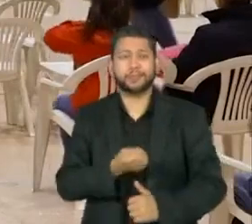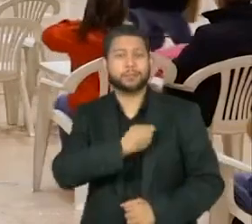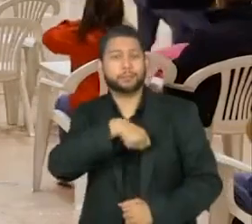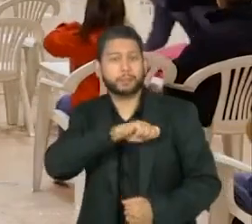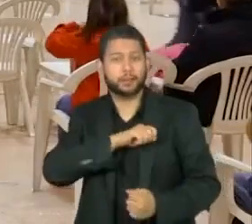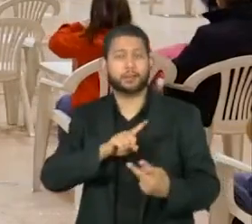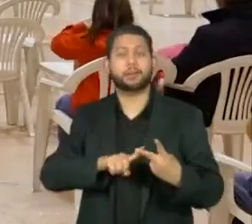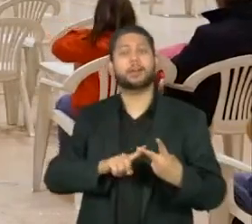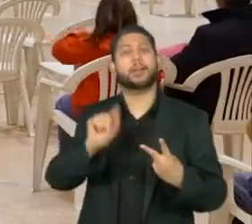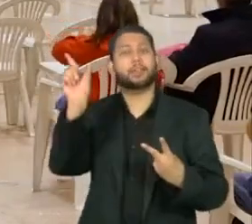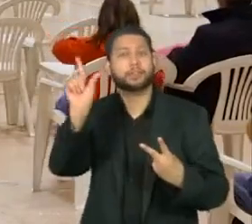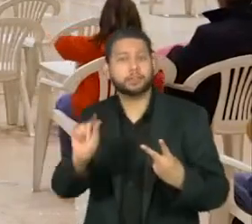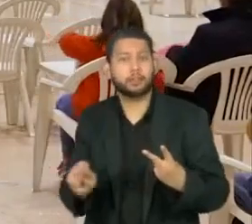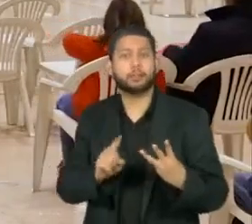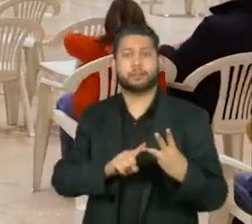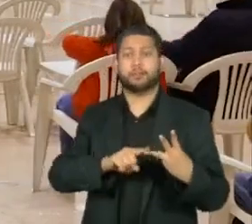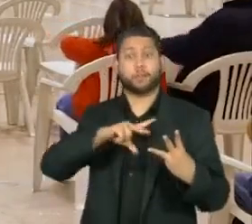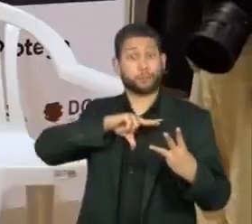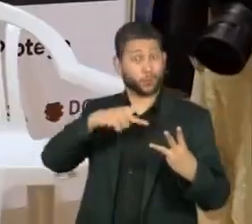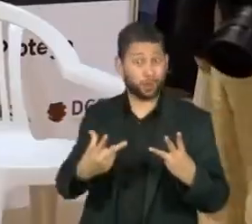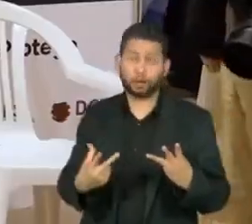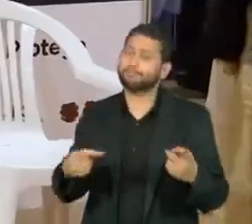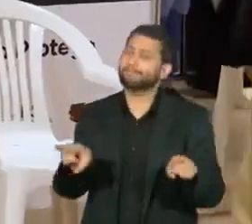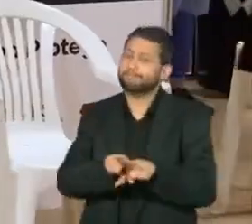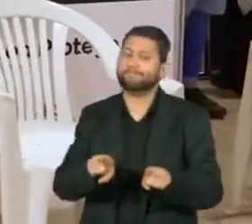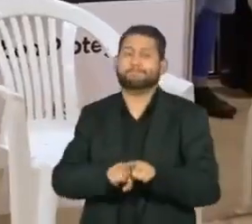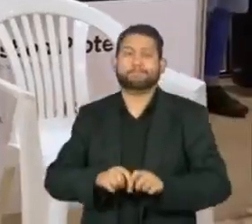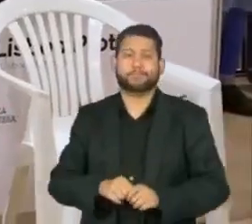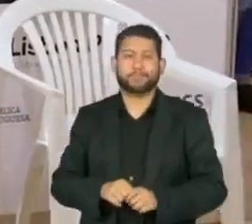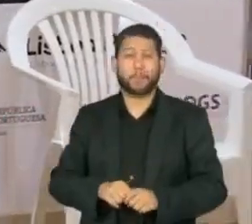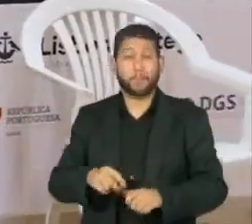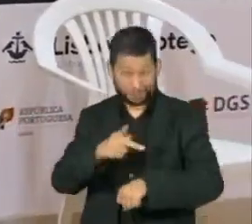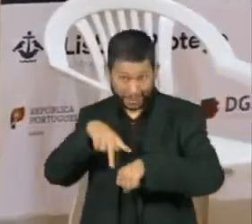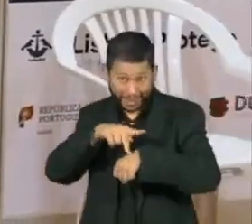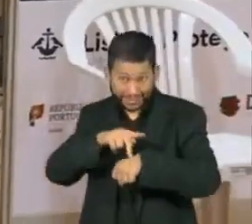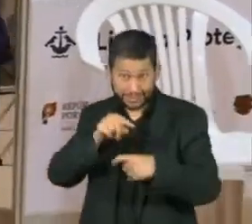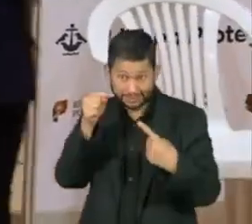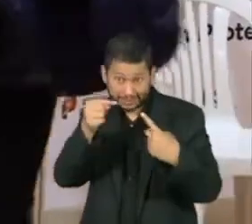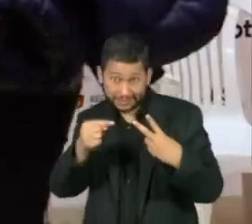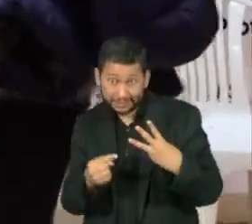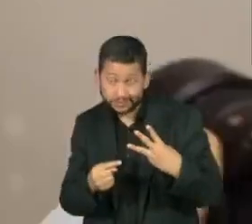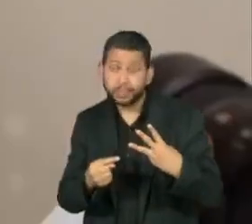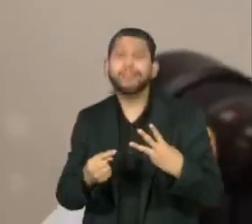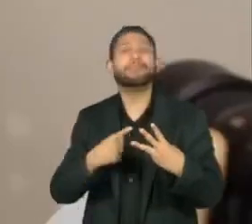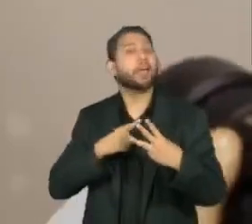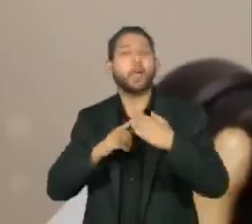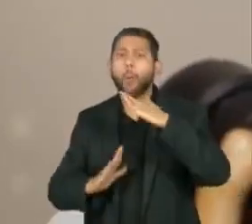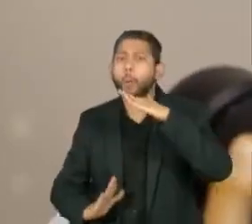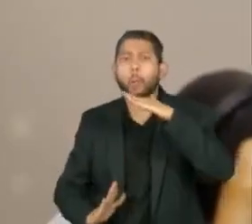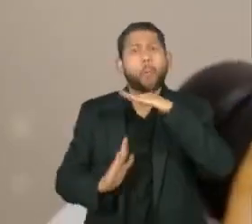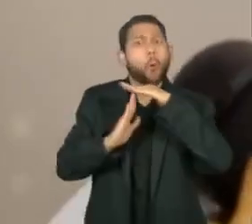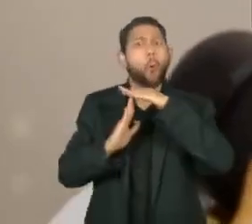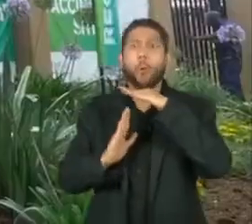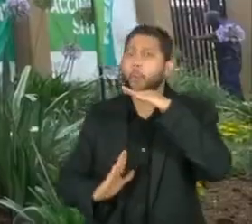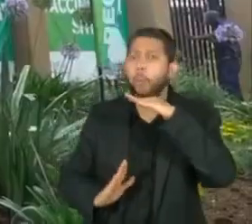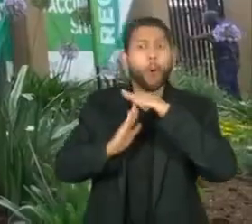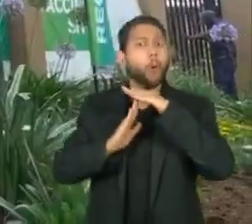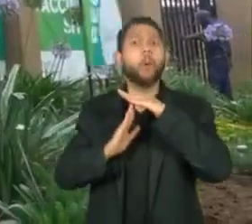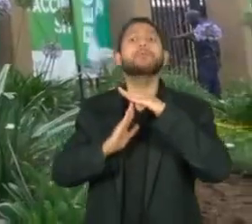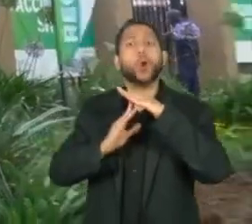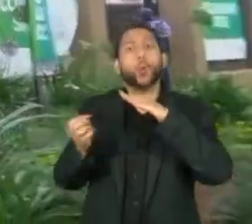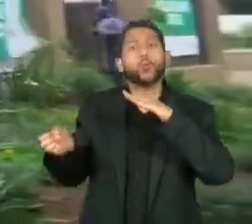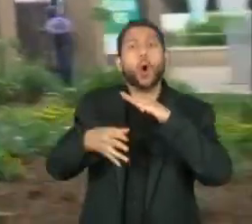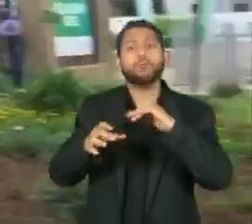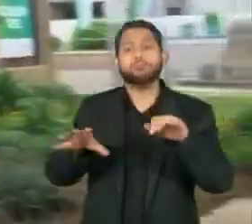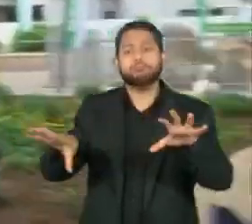Portugal, as situações são bem parecidas. Os três países europeus enfrentam recordes de novos casos. Na